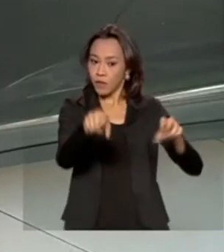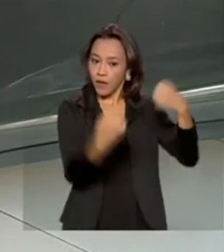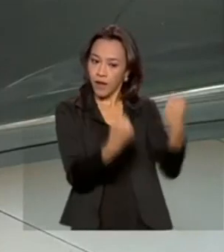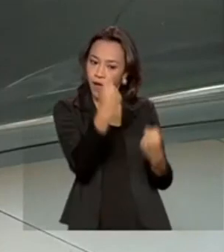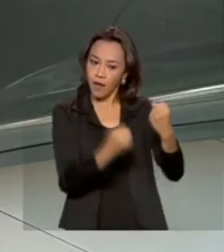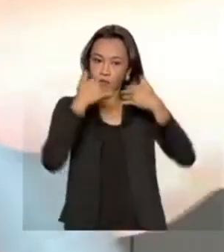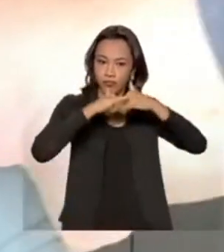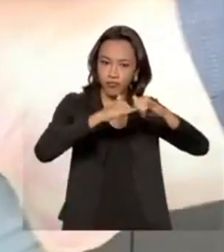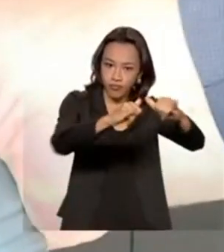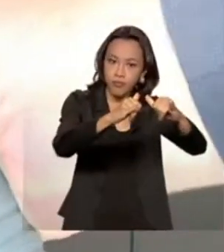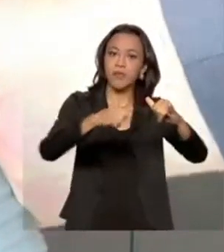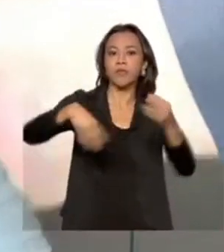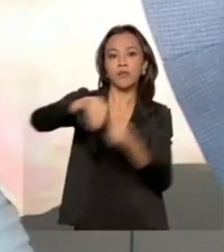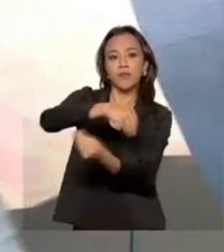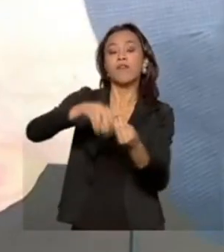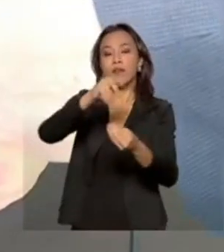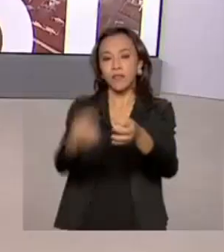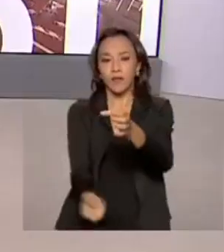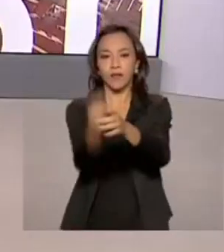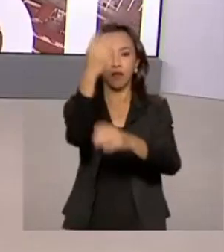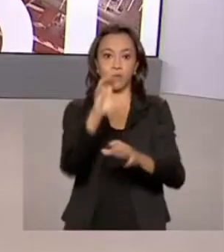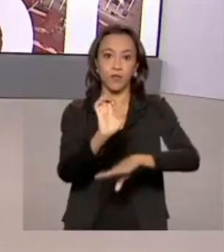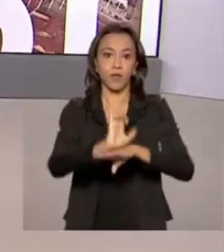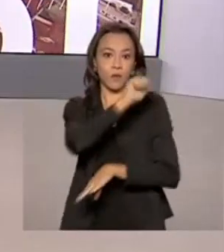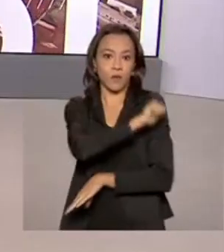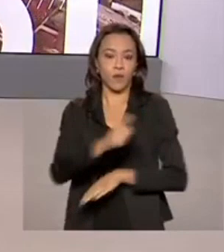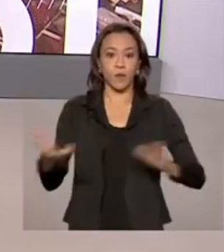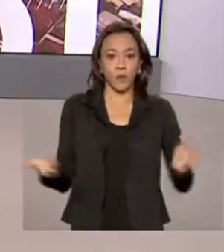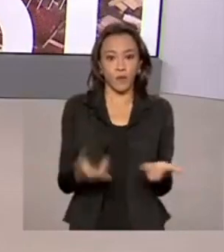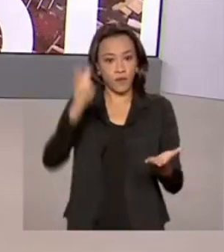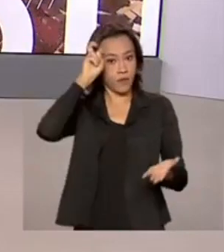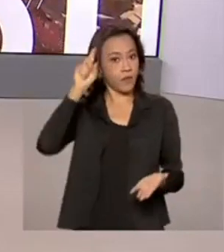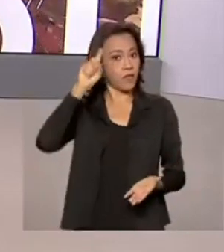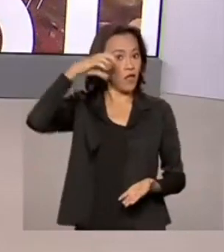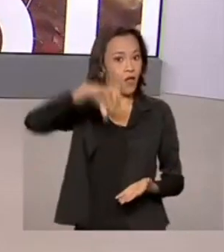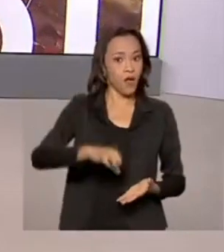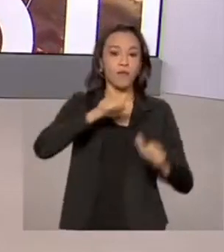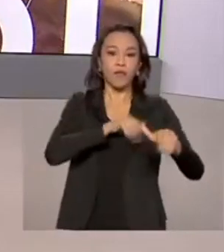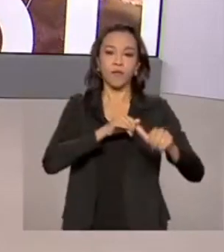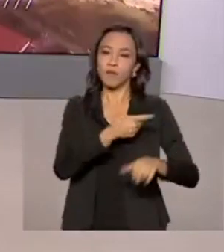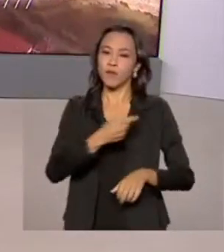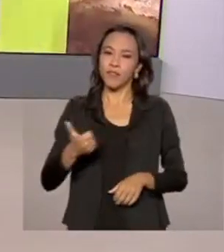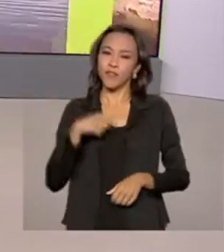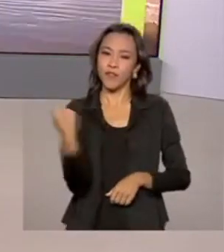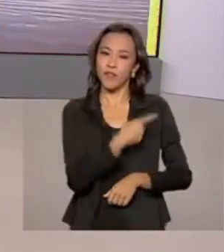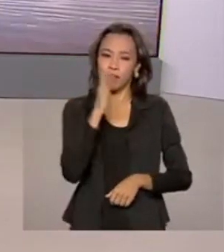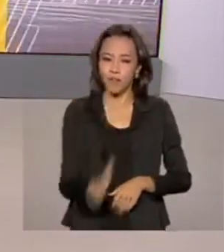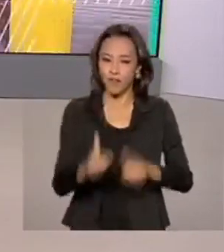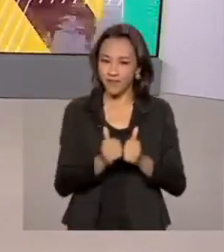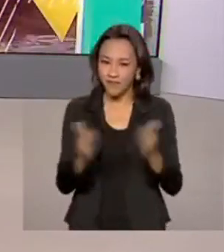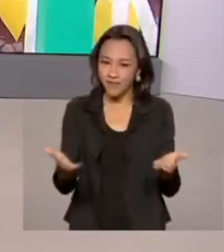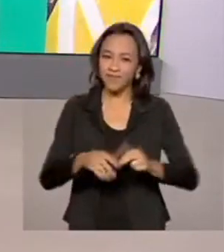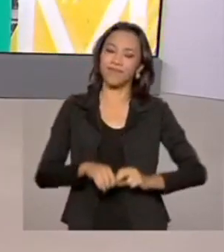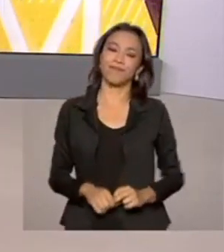e elétricos vai ser instalado no Rio de Janeiro. Quinta-feira, 9 de setembro de 2021, o Brasil em Dia está